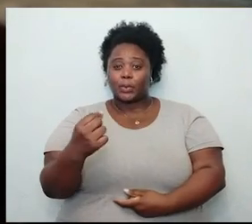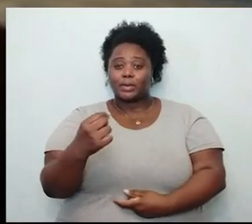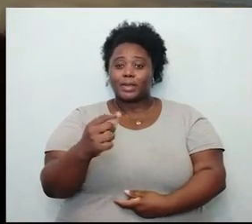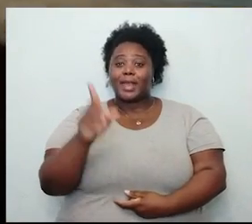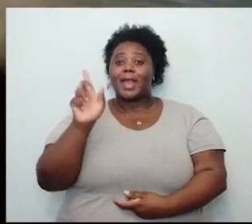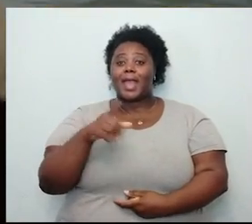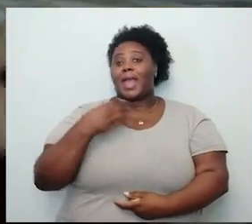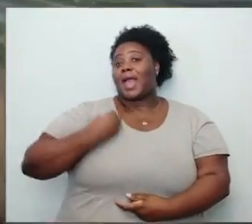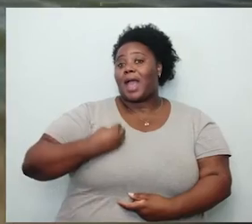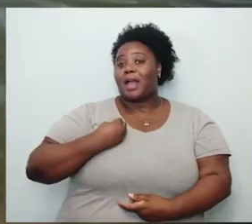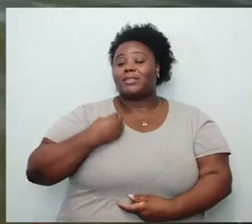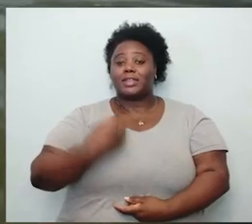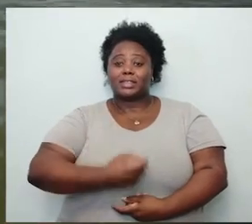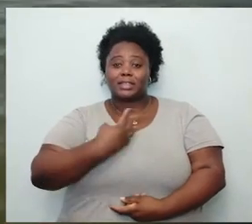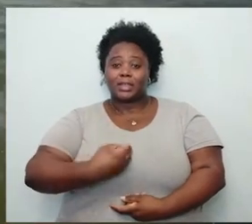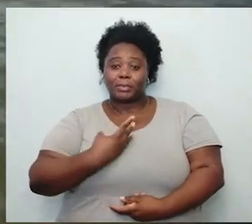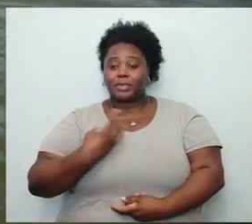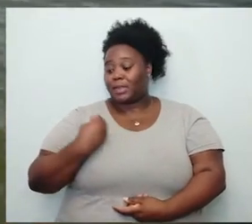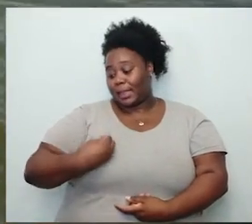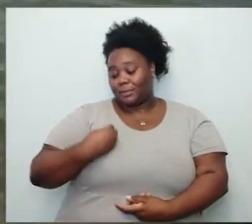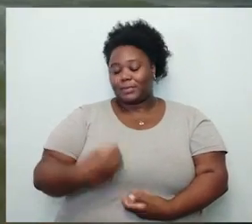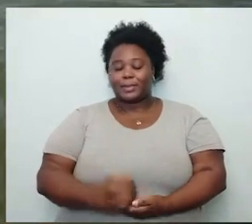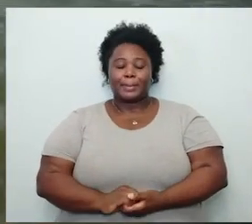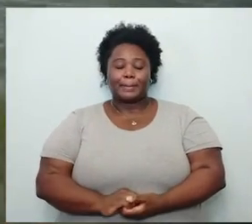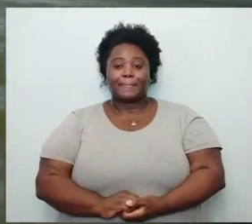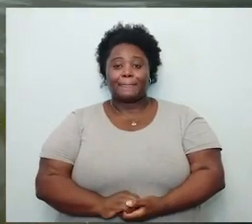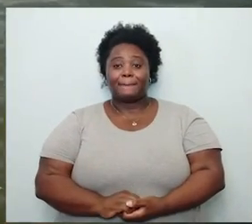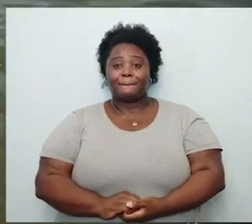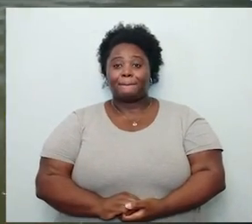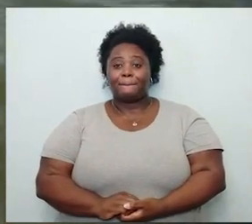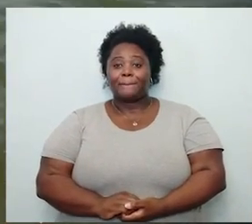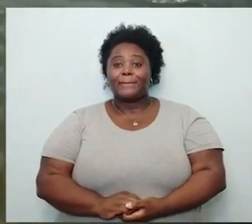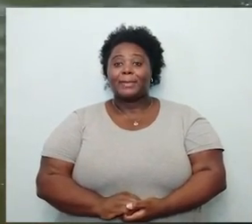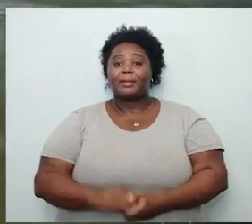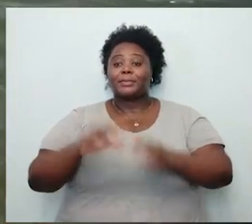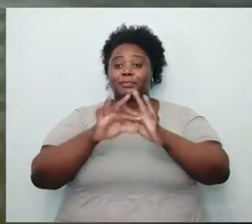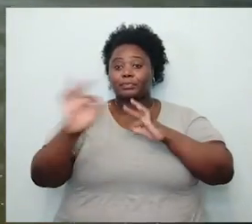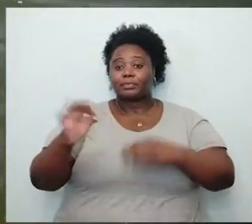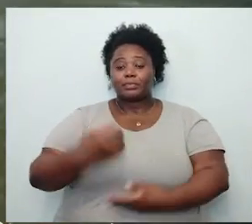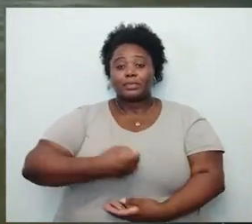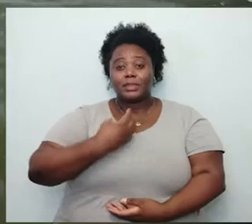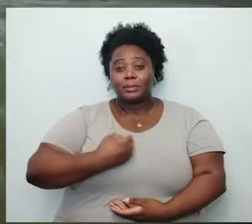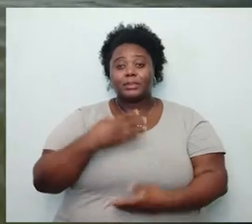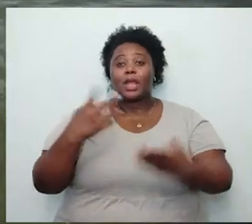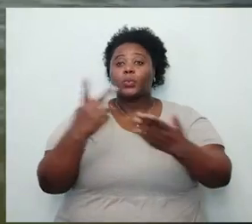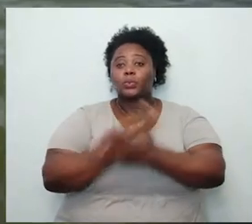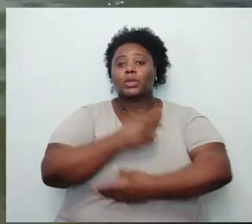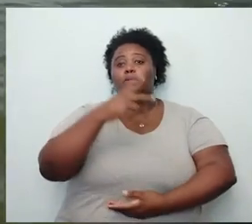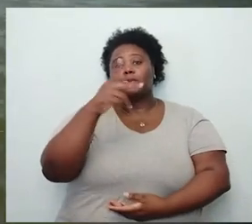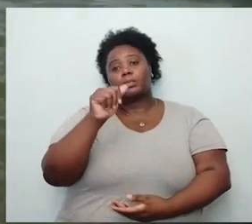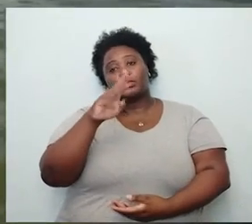foi a vida da poesia da vida. Pela linhagem da poesia que vem com Pablo Neruda,